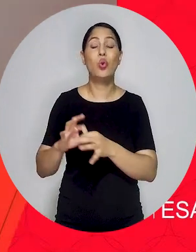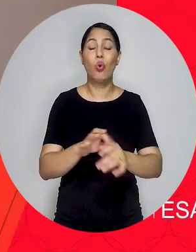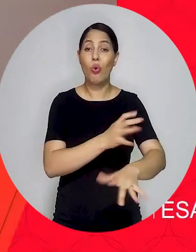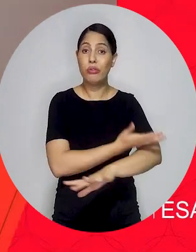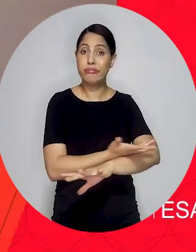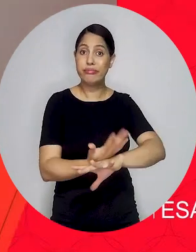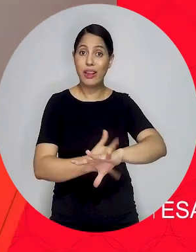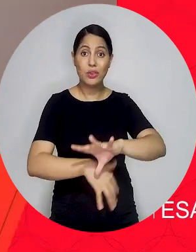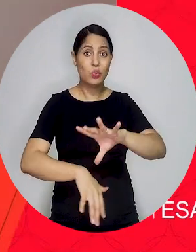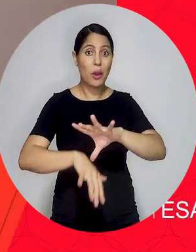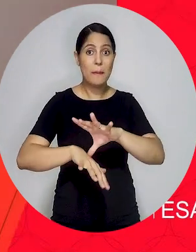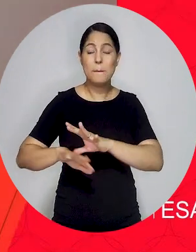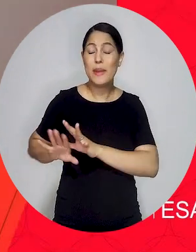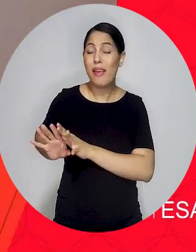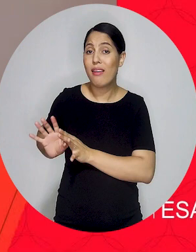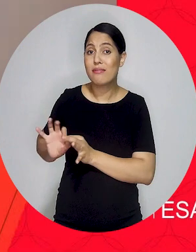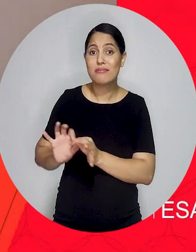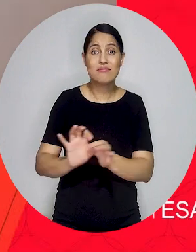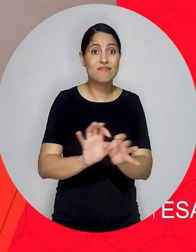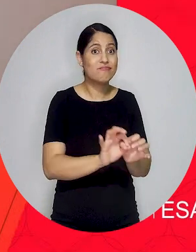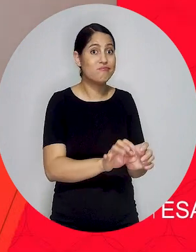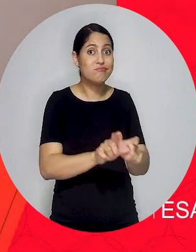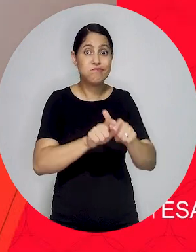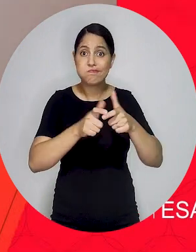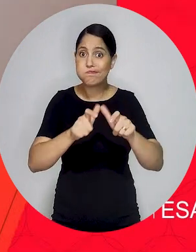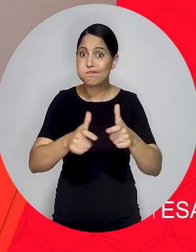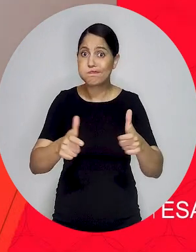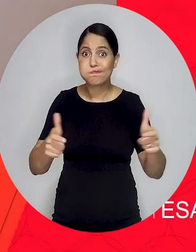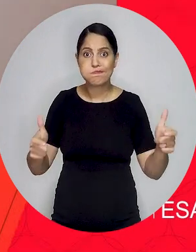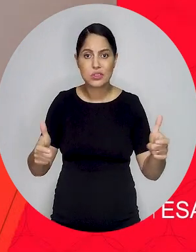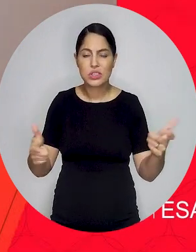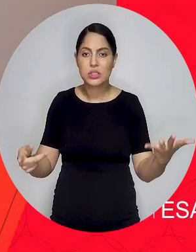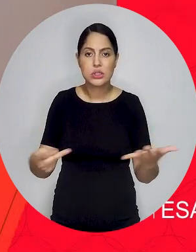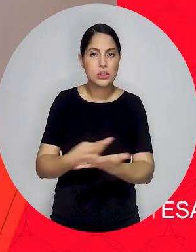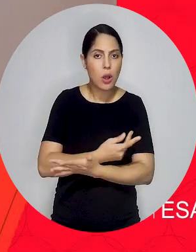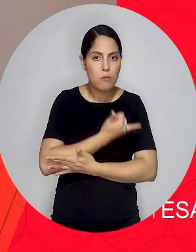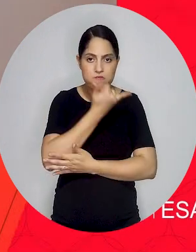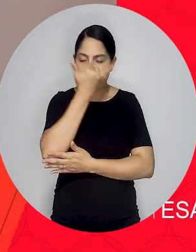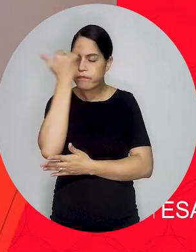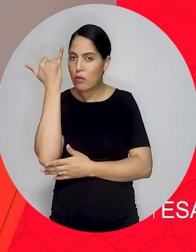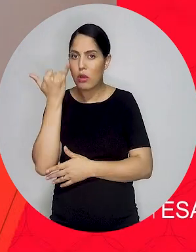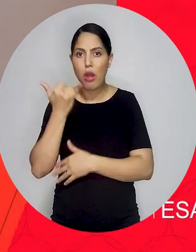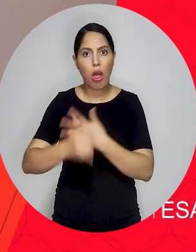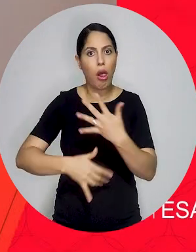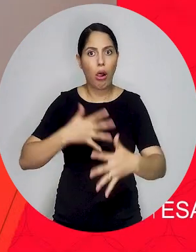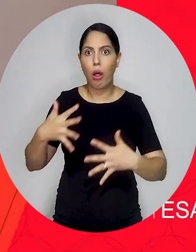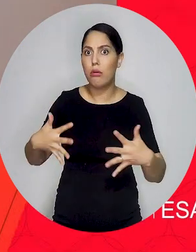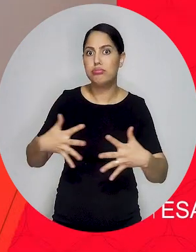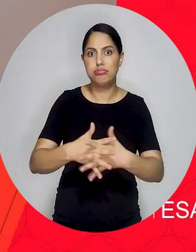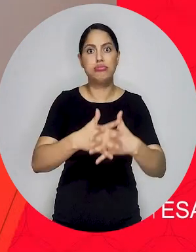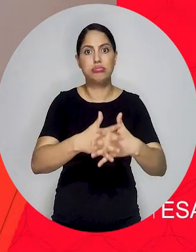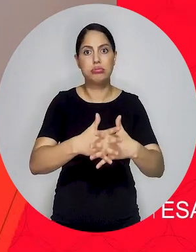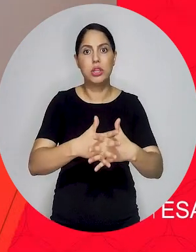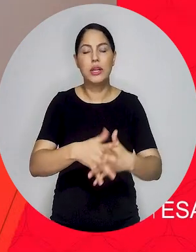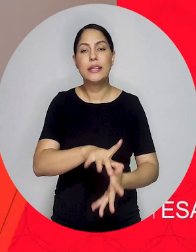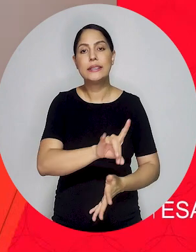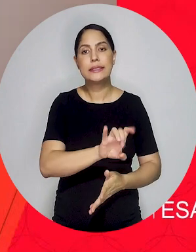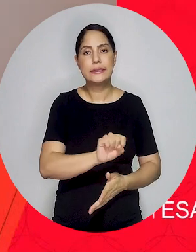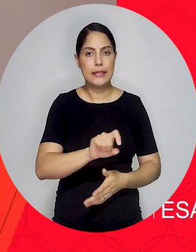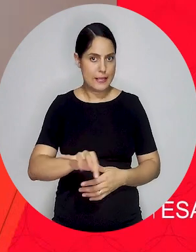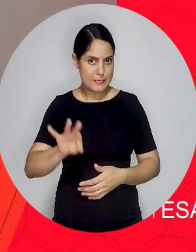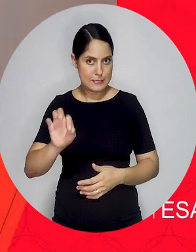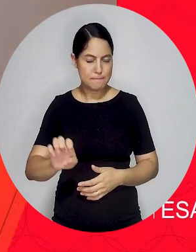Então a gente tem uma série de elementos que se interagem no aumento da ocorrência de desastres.